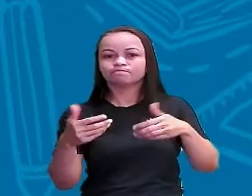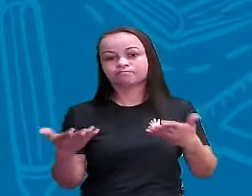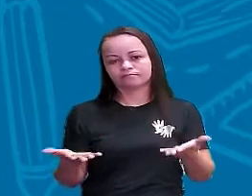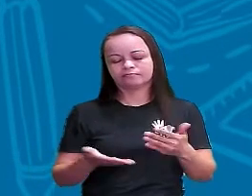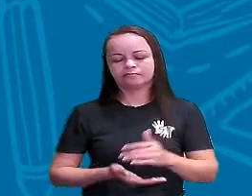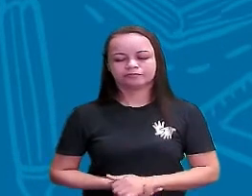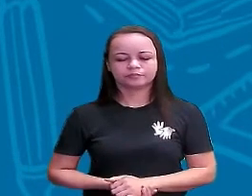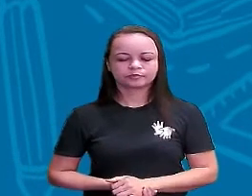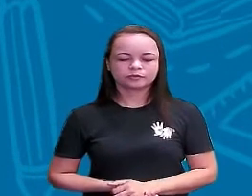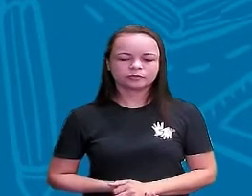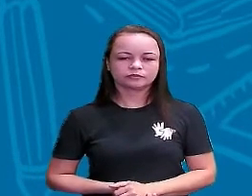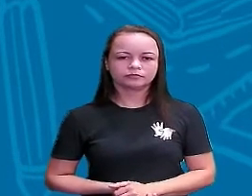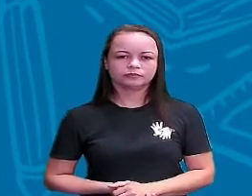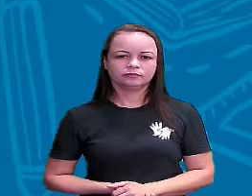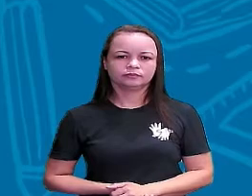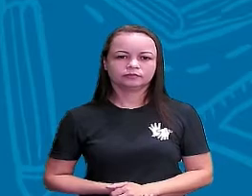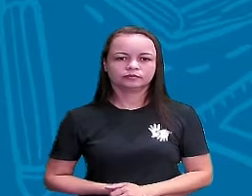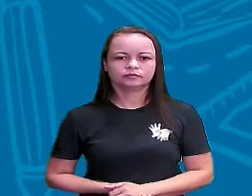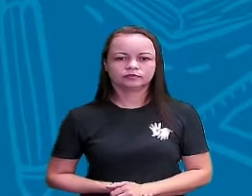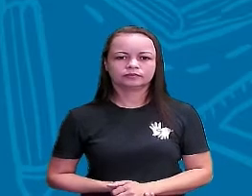Vamos lá